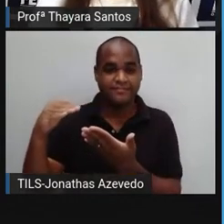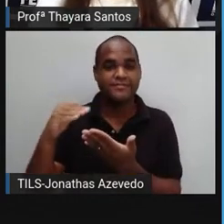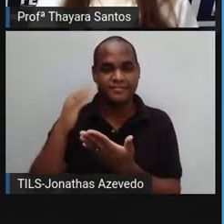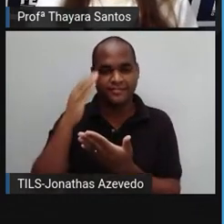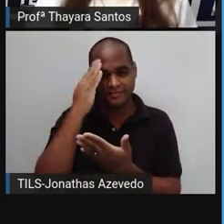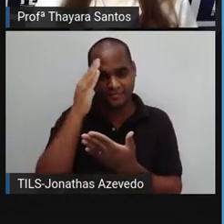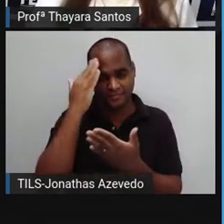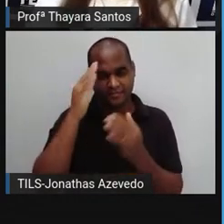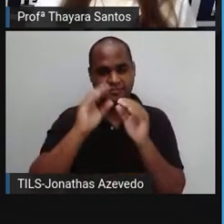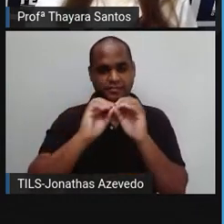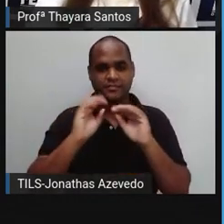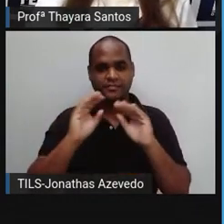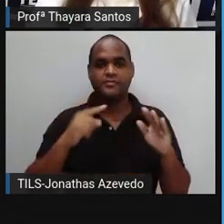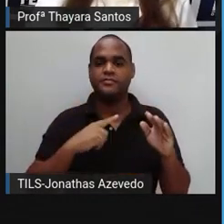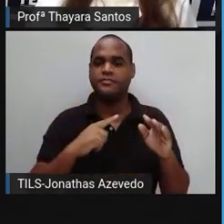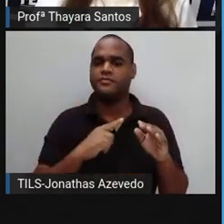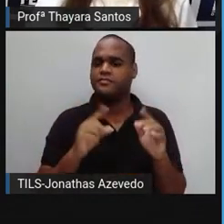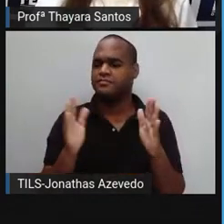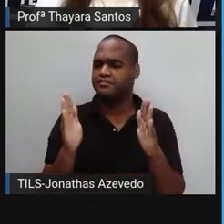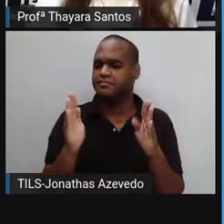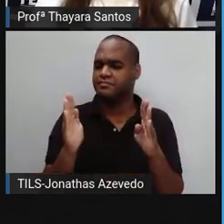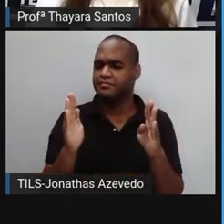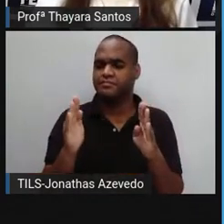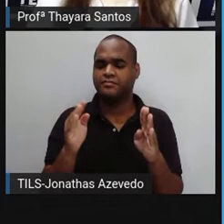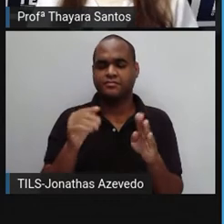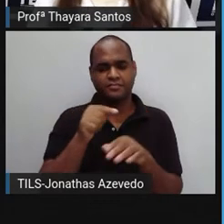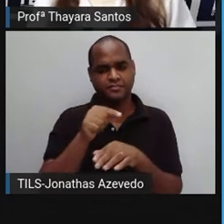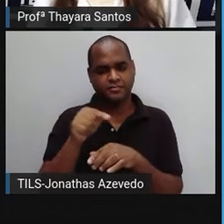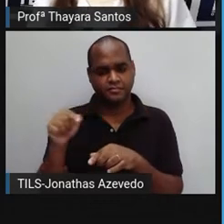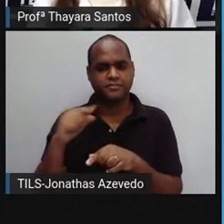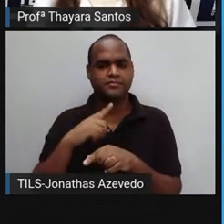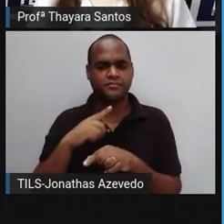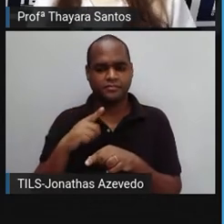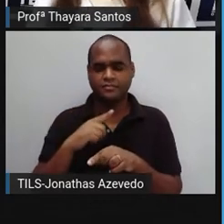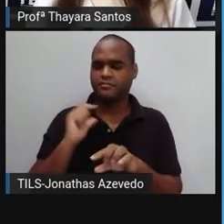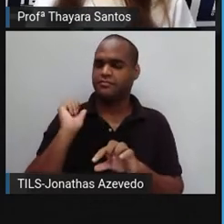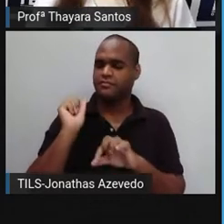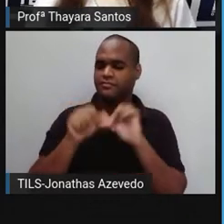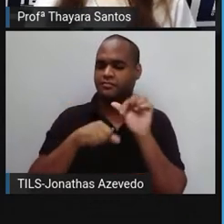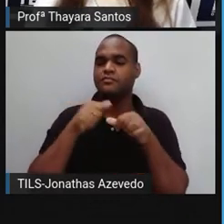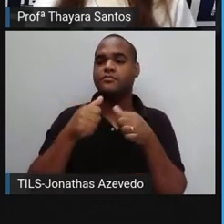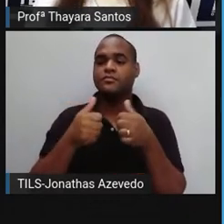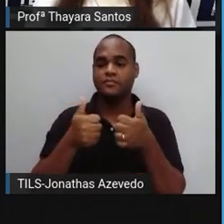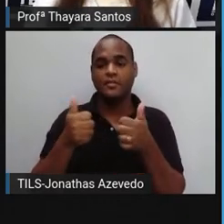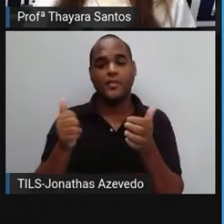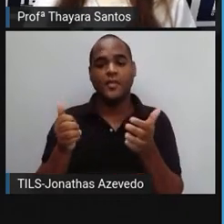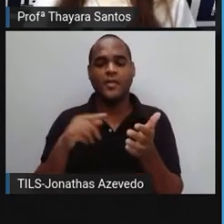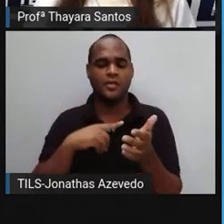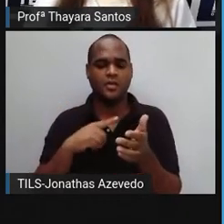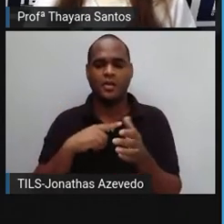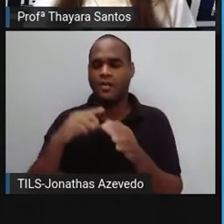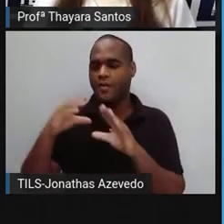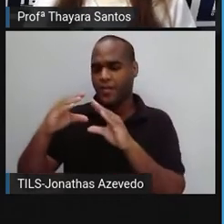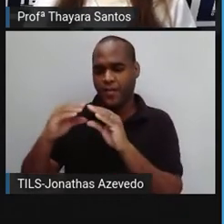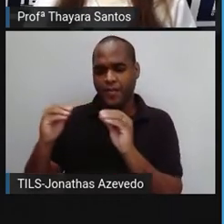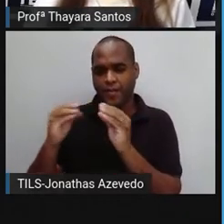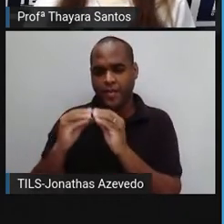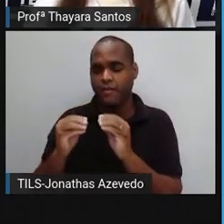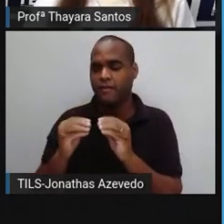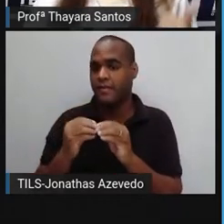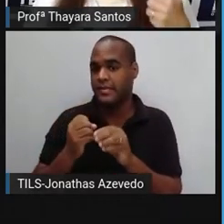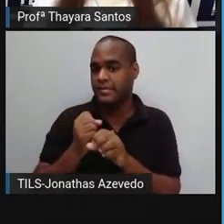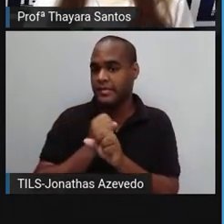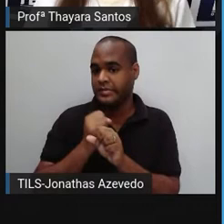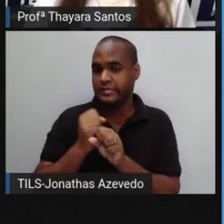Do que demora menos tempo para se decompor, do que demora mais tempo para se decompor. Então, a gente tem aí nos dois extremos.